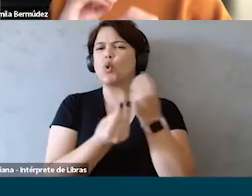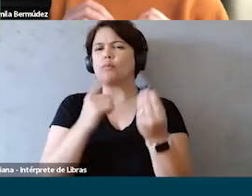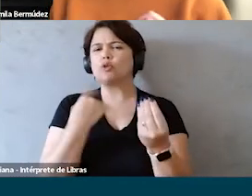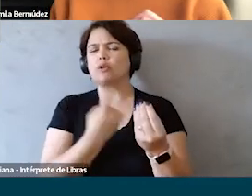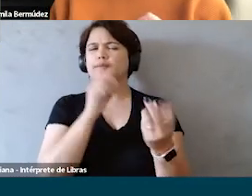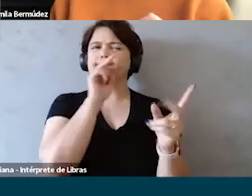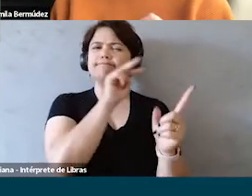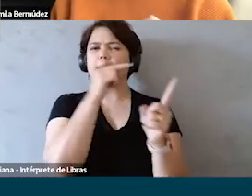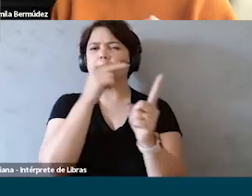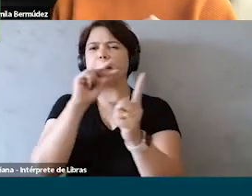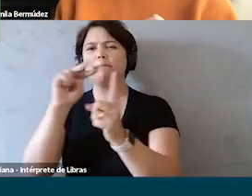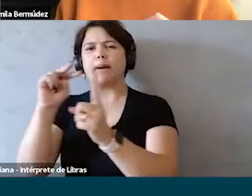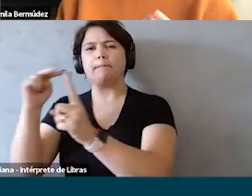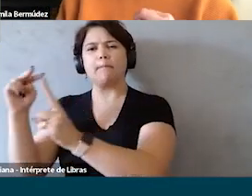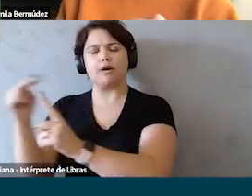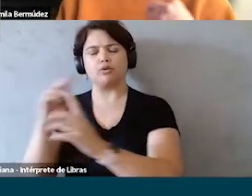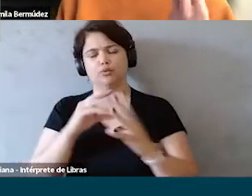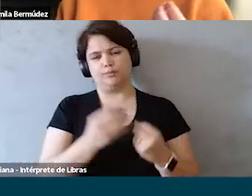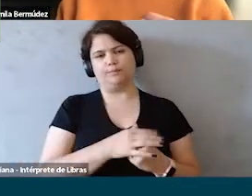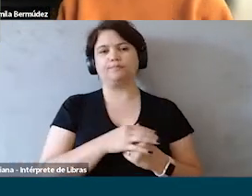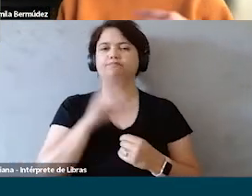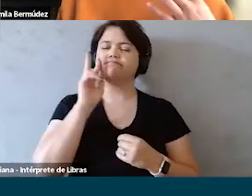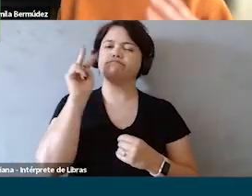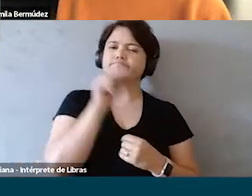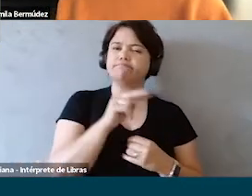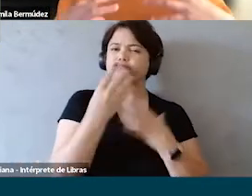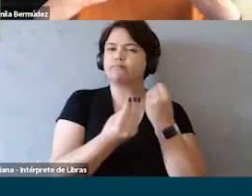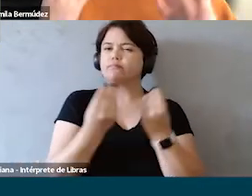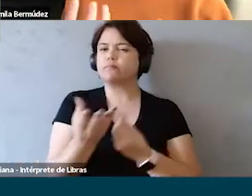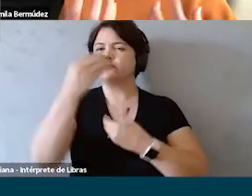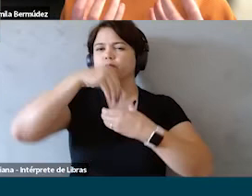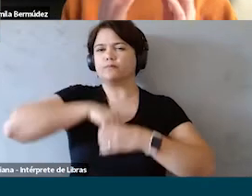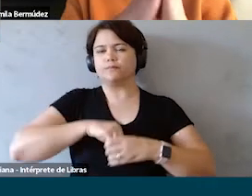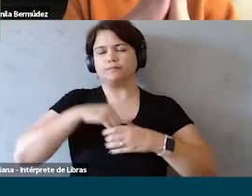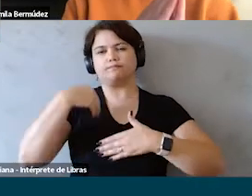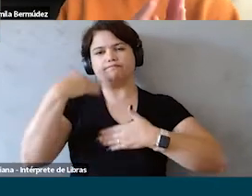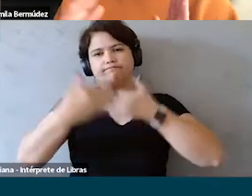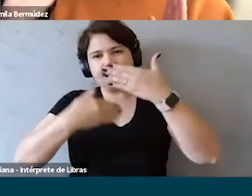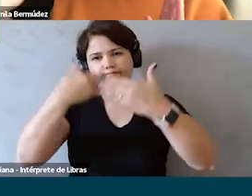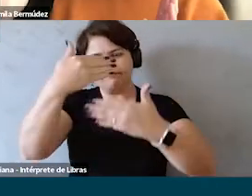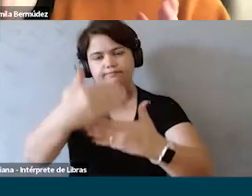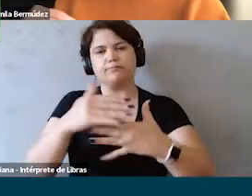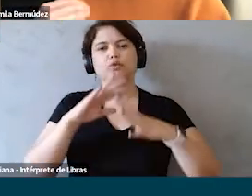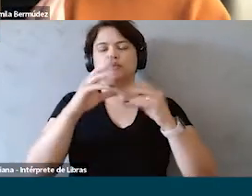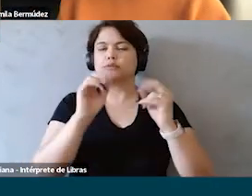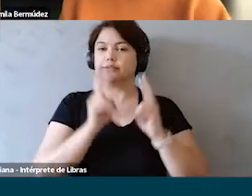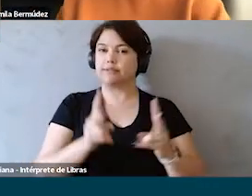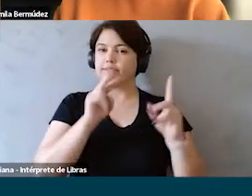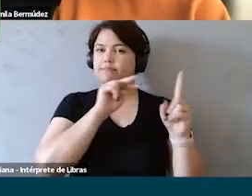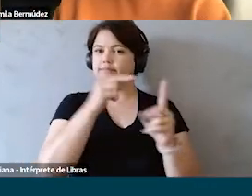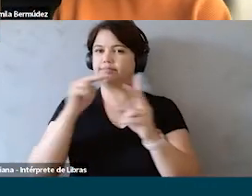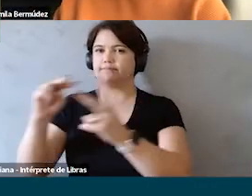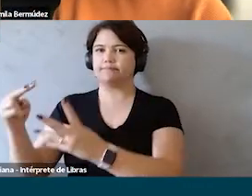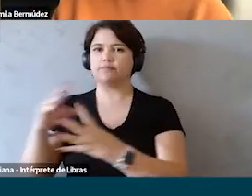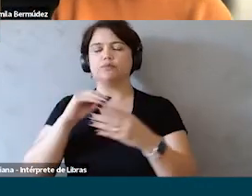ponteiros que a gente consegue olhar. E ter esse olhar de perfis, e conseguir trazer essa ideia de evolução gradual, e sempre com o